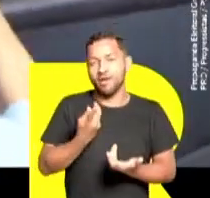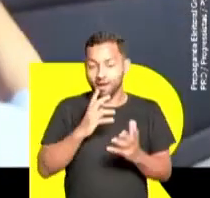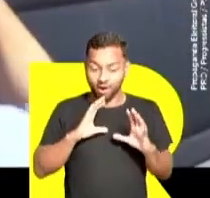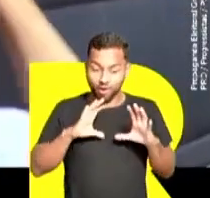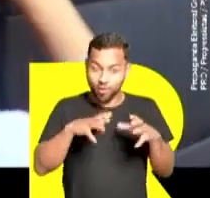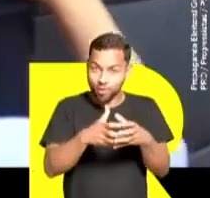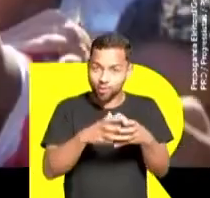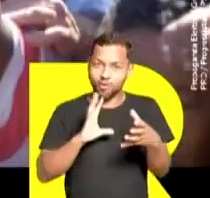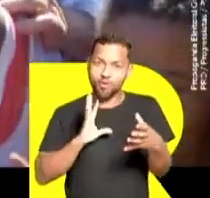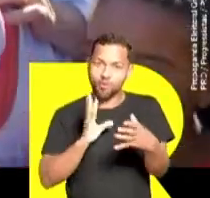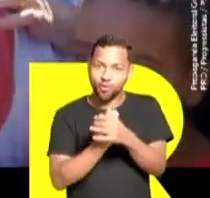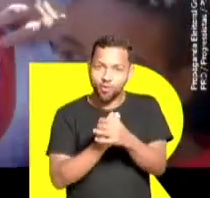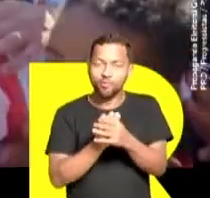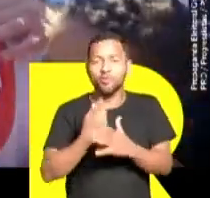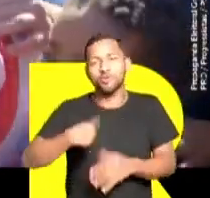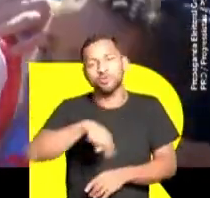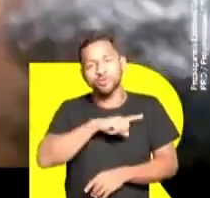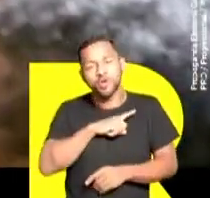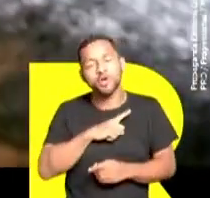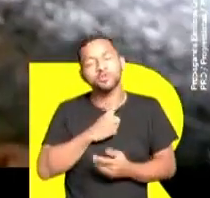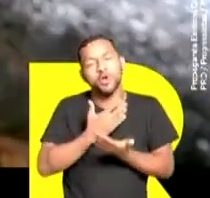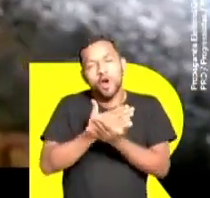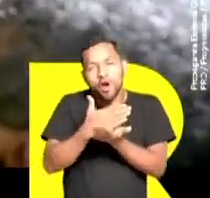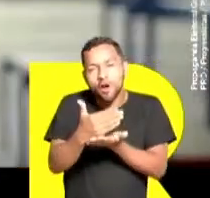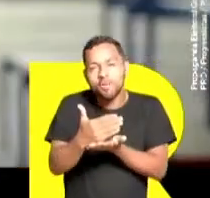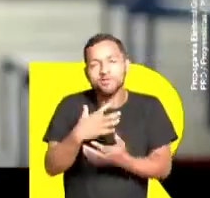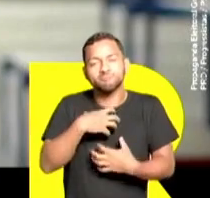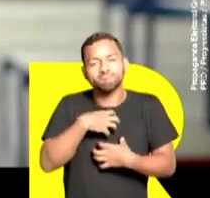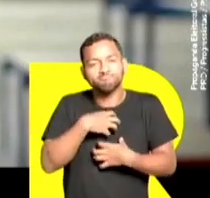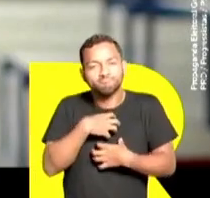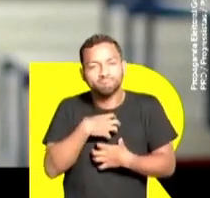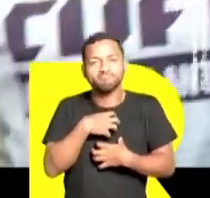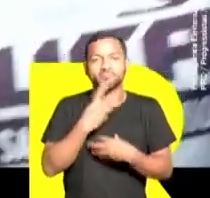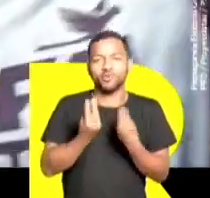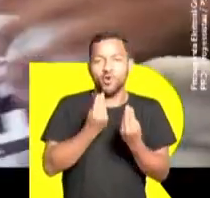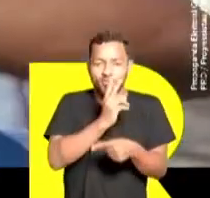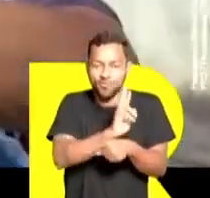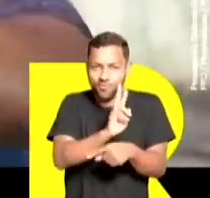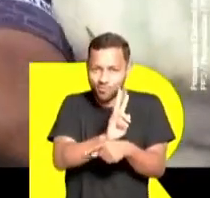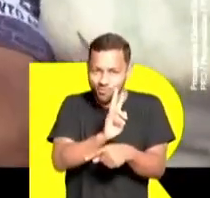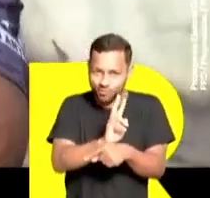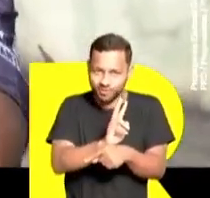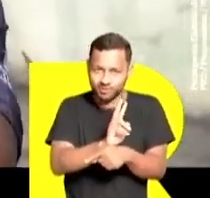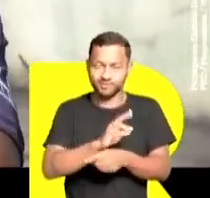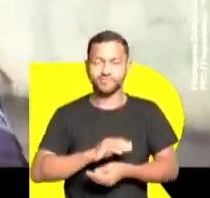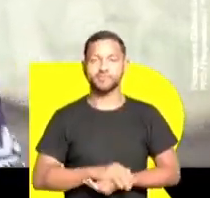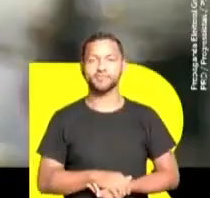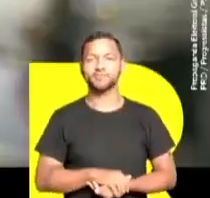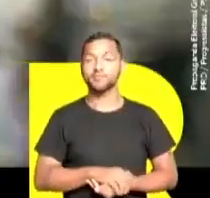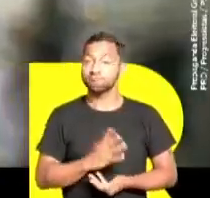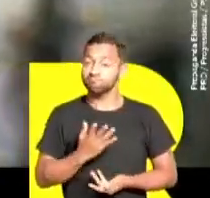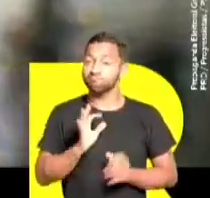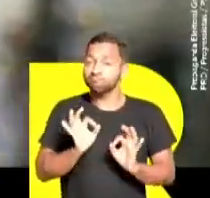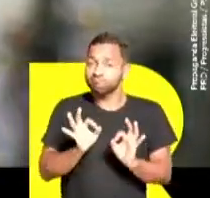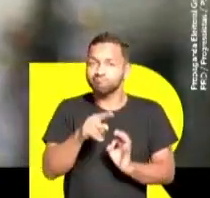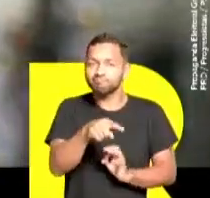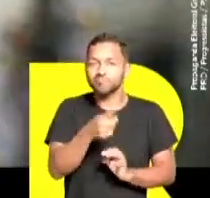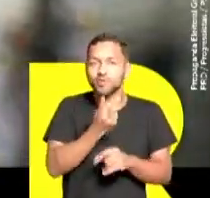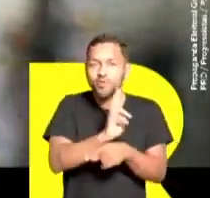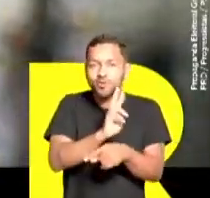em comunidade, que você passa a ter a sensação, o sentimento do cuidar. Foi assim,